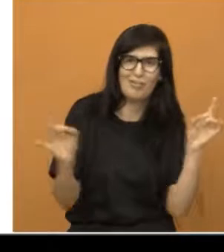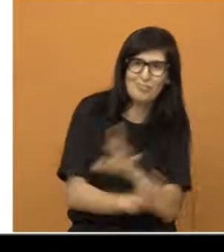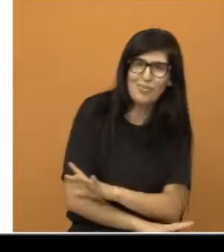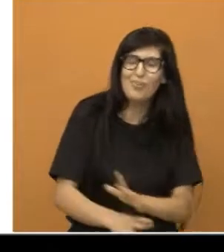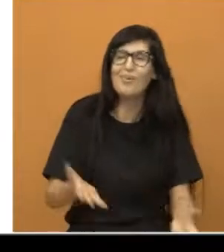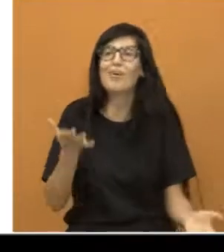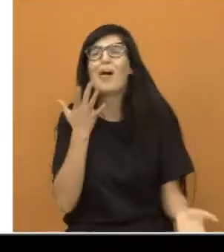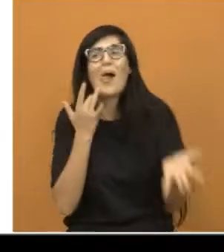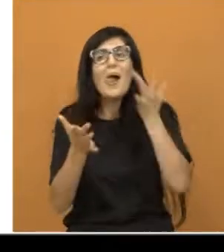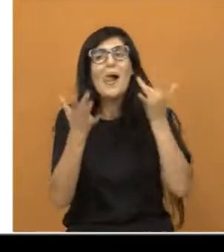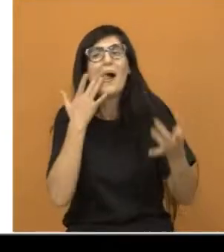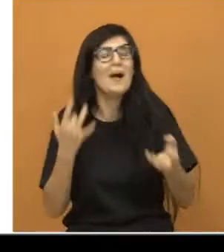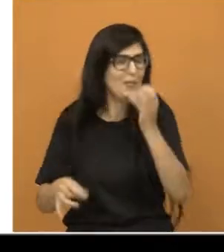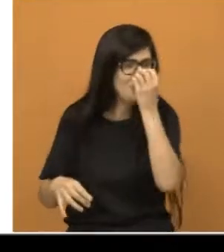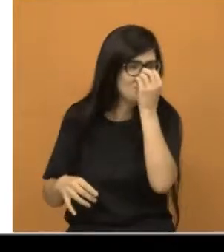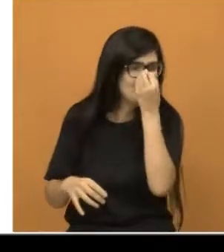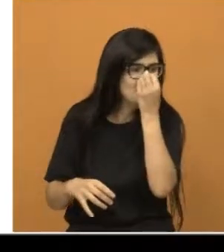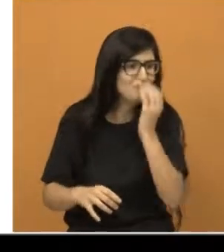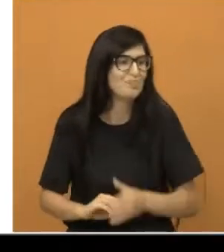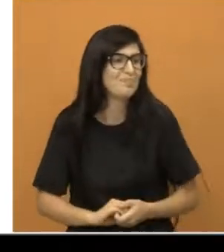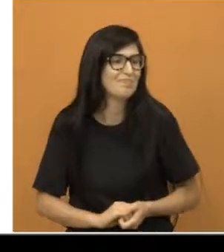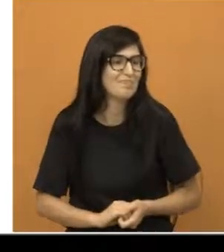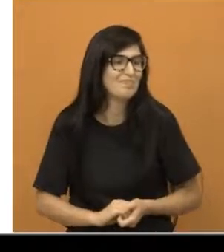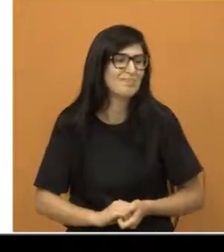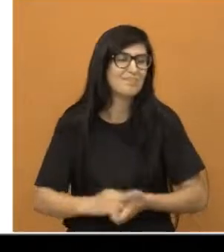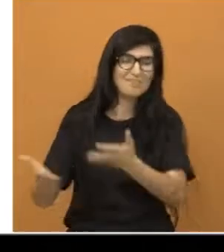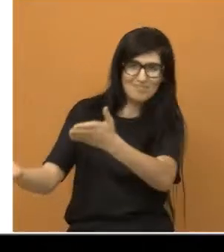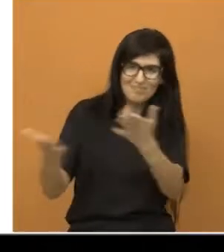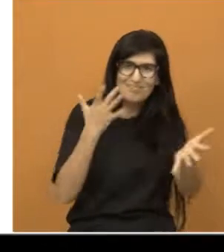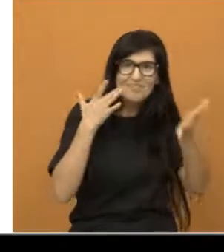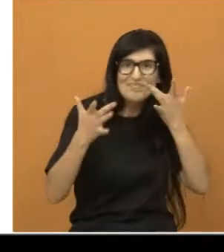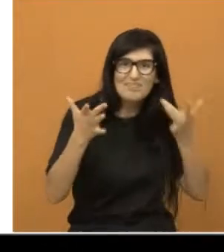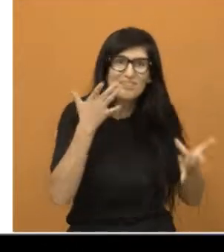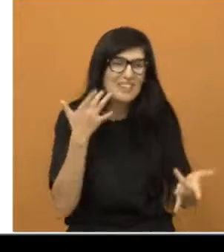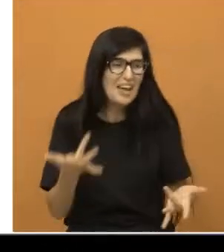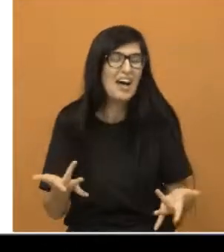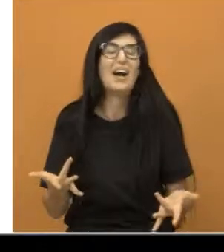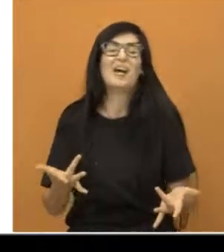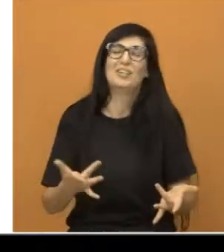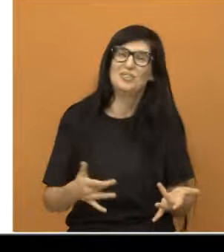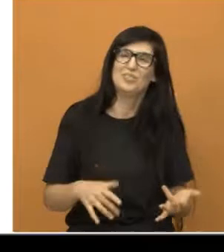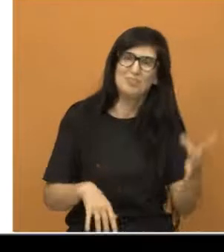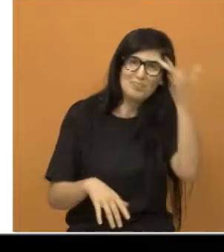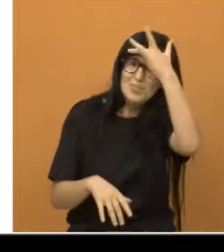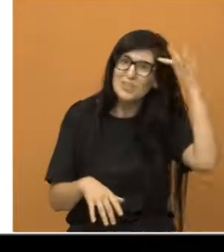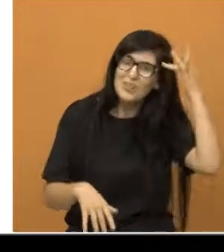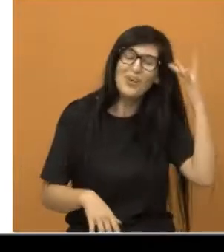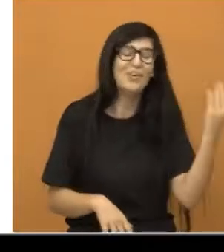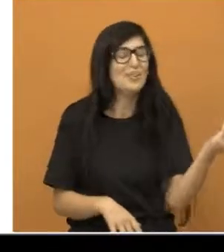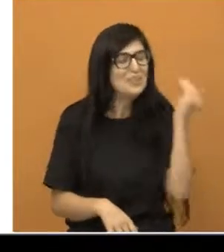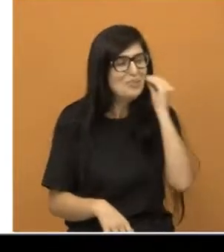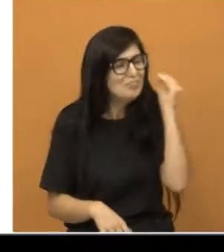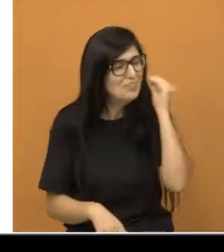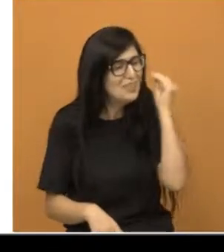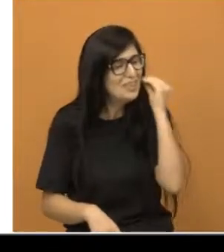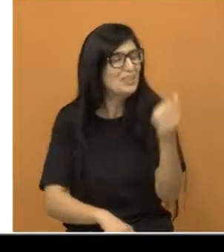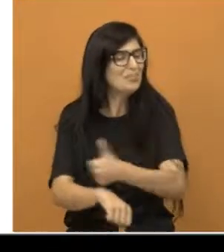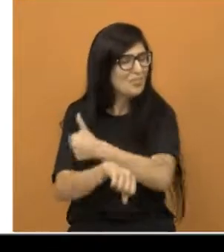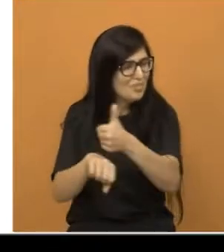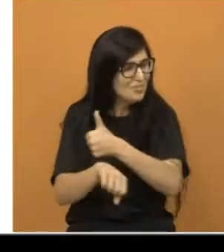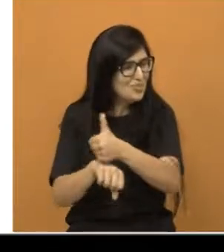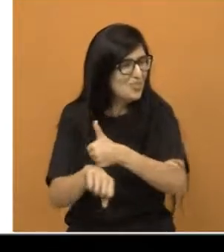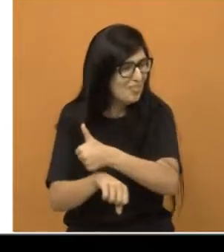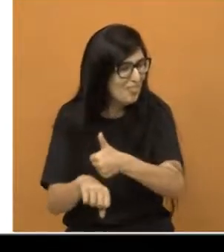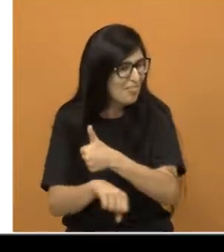Indústrias. Aquele público presente, o público de todas as idades. Então, aqui eu quero lembrar os protagonistas que solicitaram